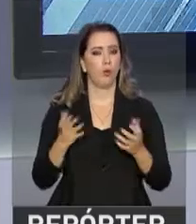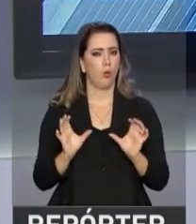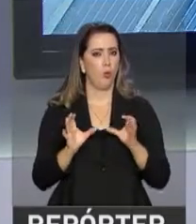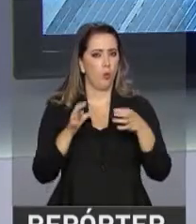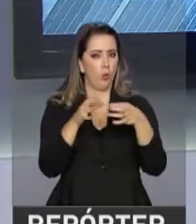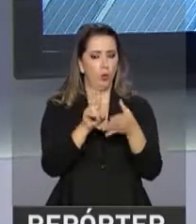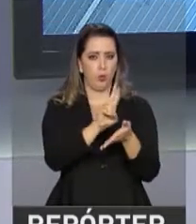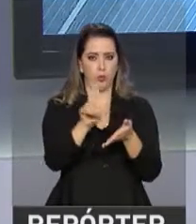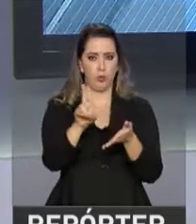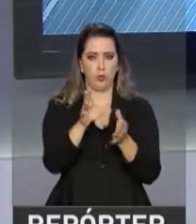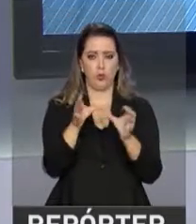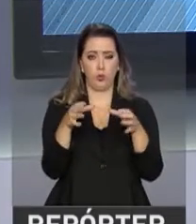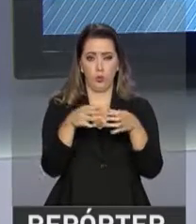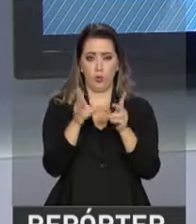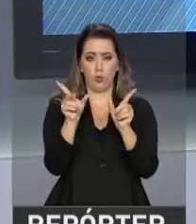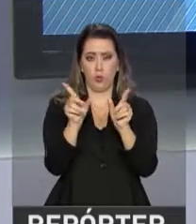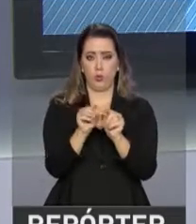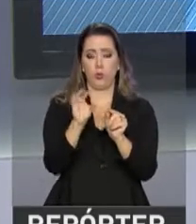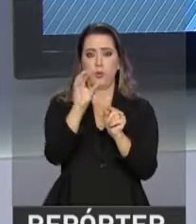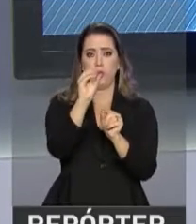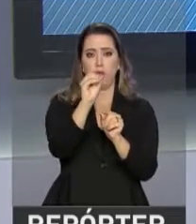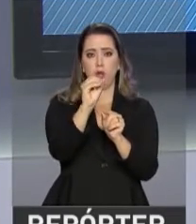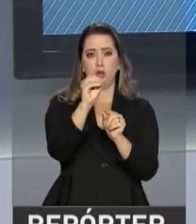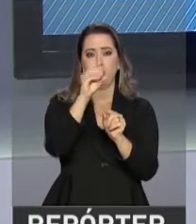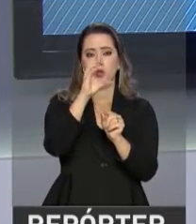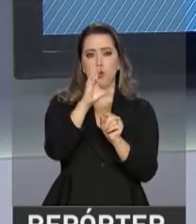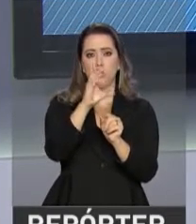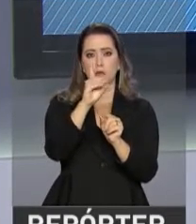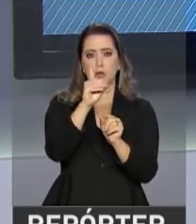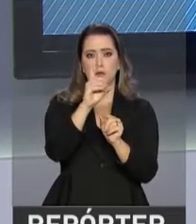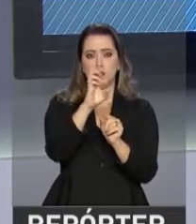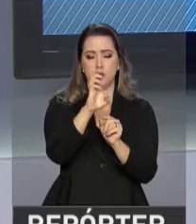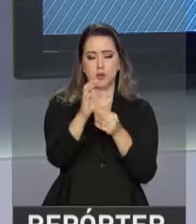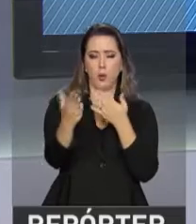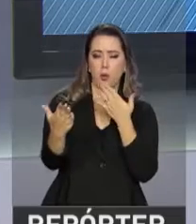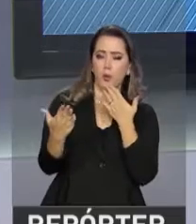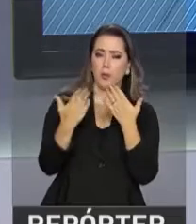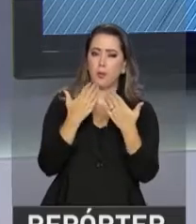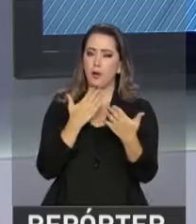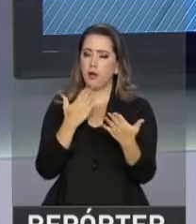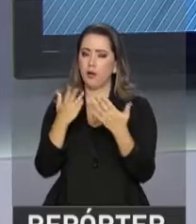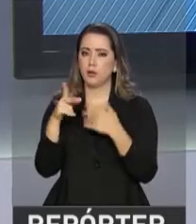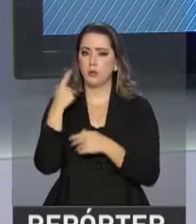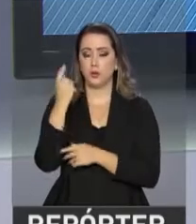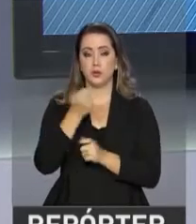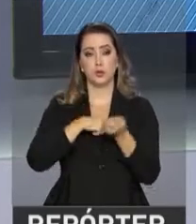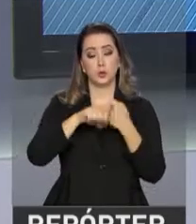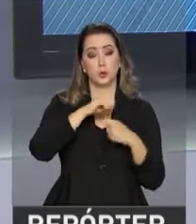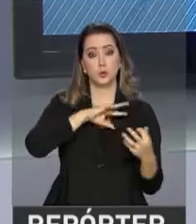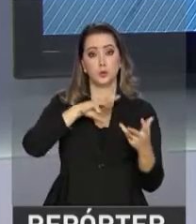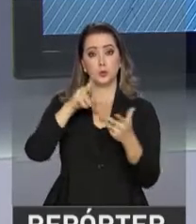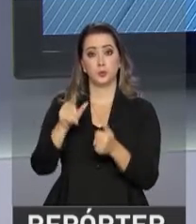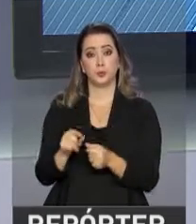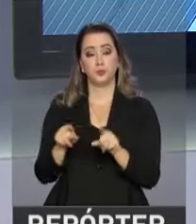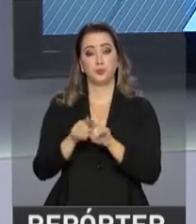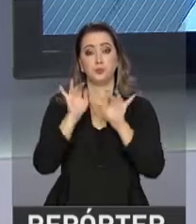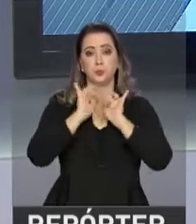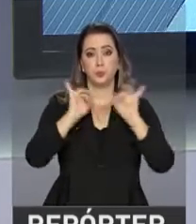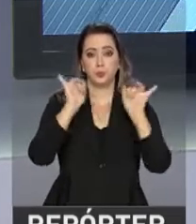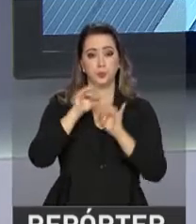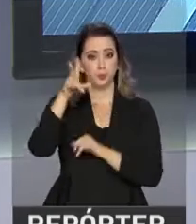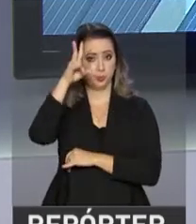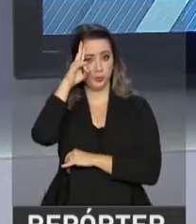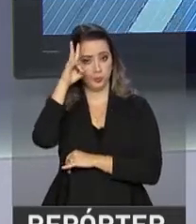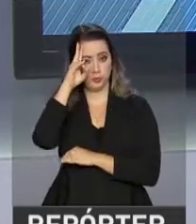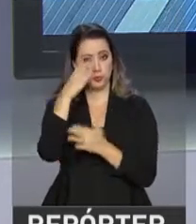Internacional com sede em Paris, que analisa e compara políticas econômicas mundiais e sugere soluções comuns, divulgou nesta